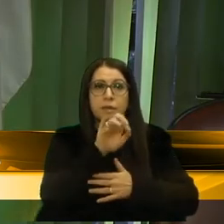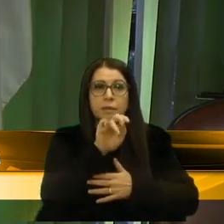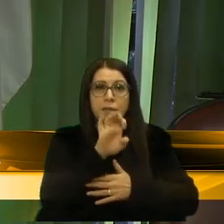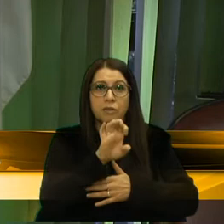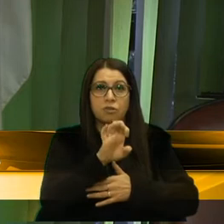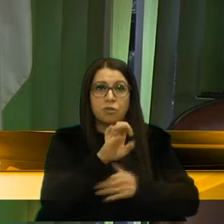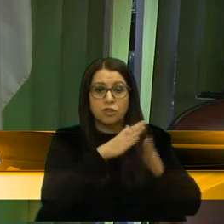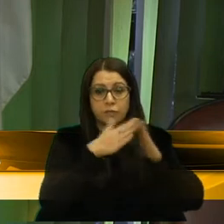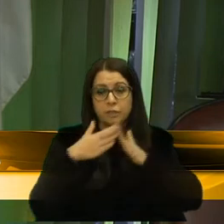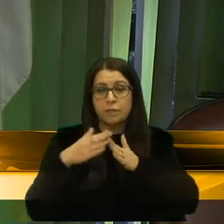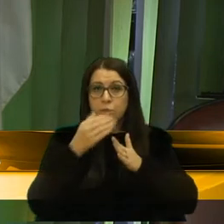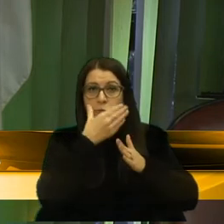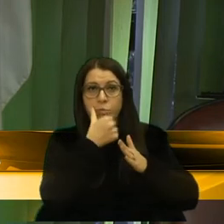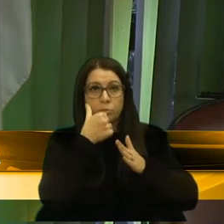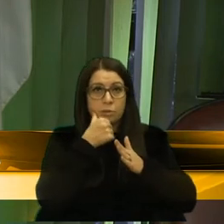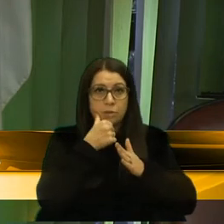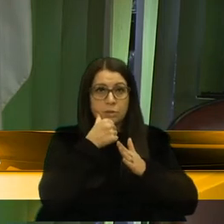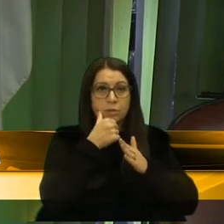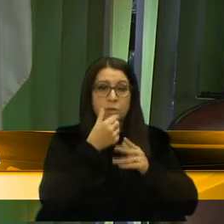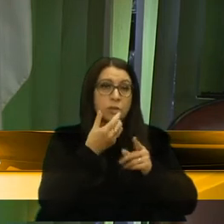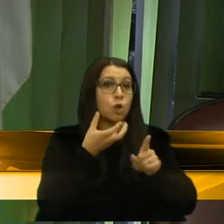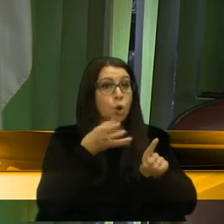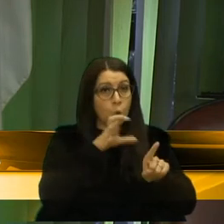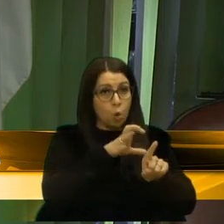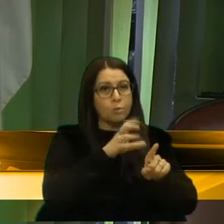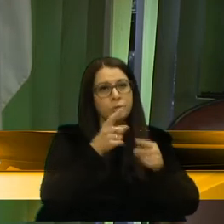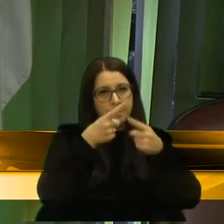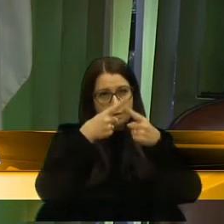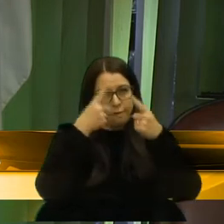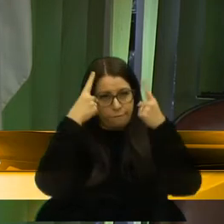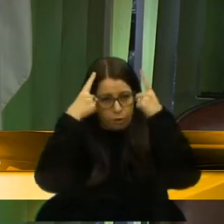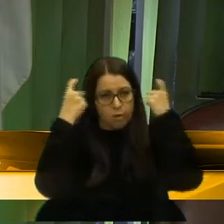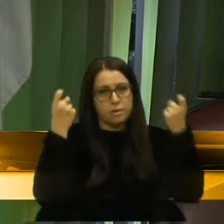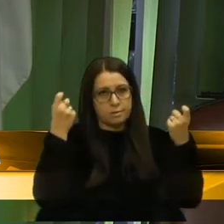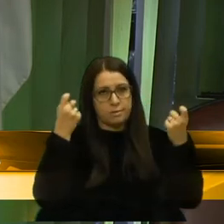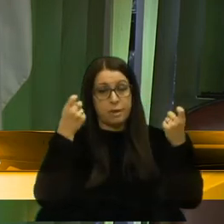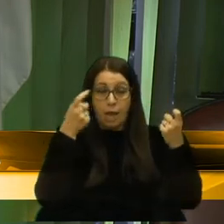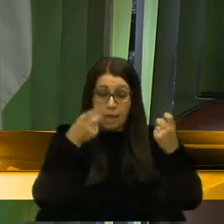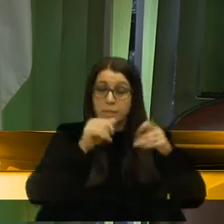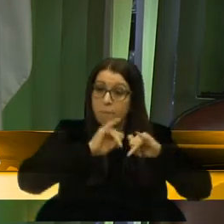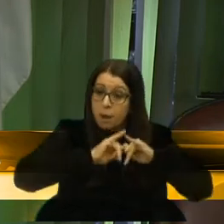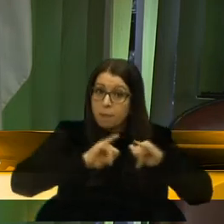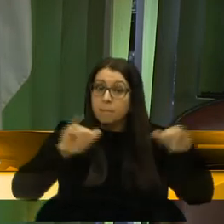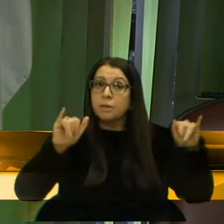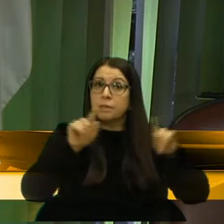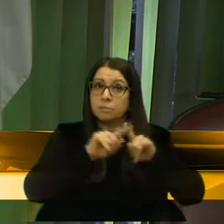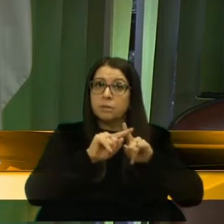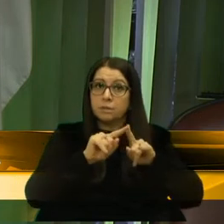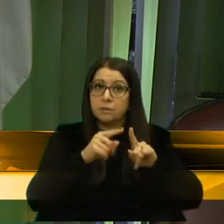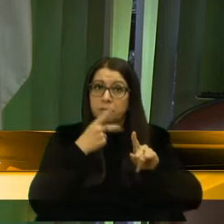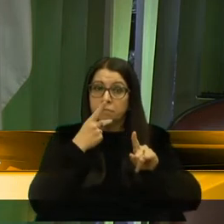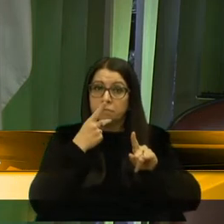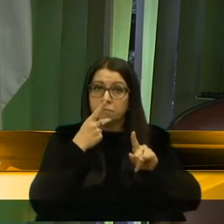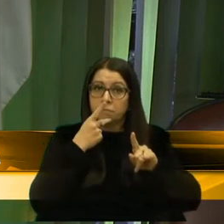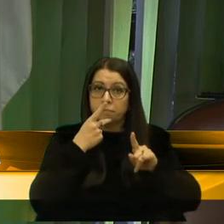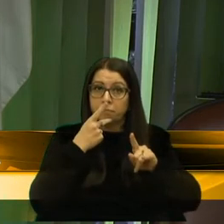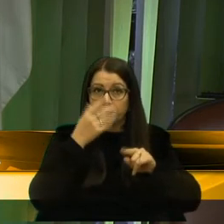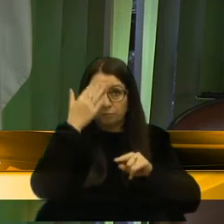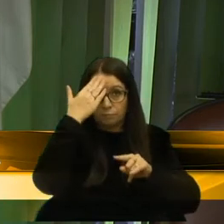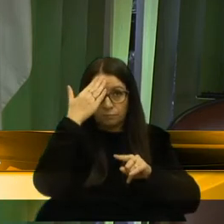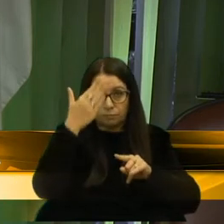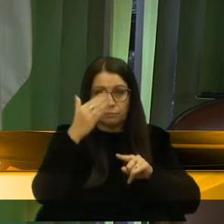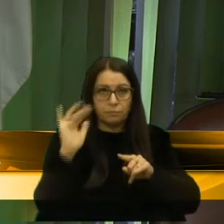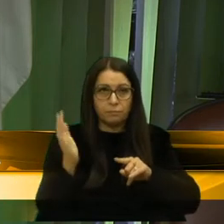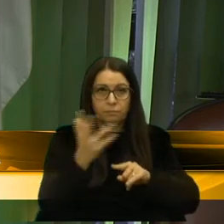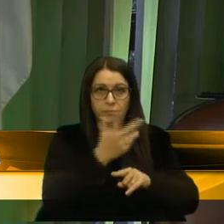Vizinhas contra a Violência. Então, essa é uma campanha, e também já quero, de antemão, também agradecer